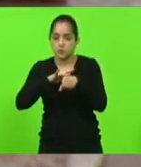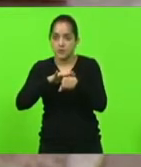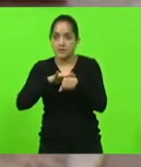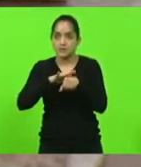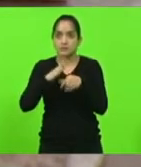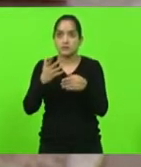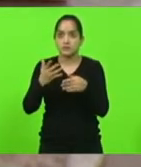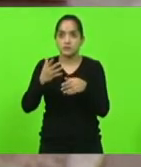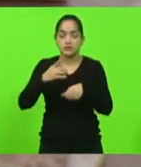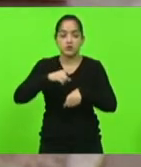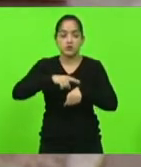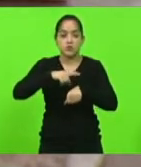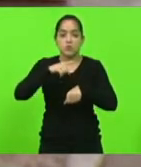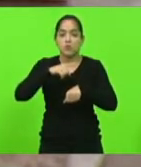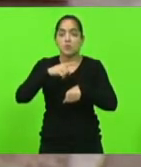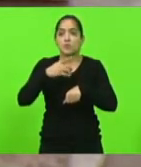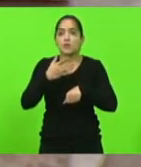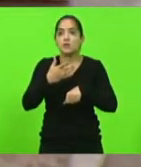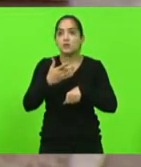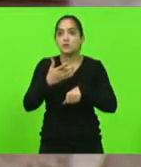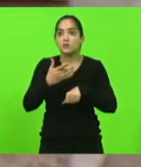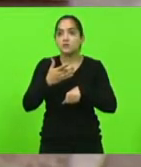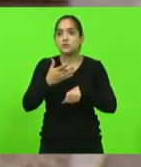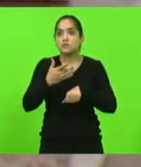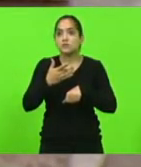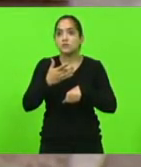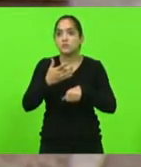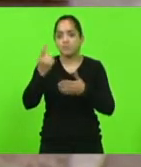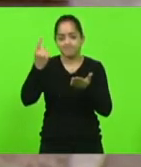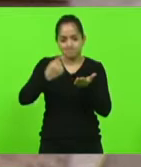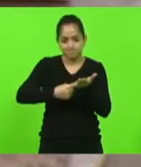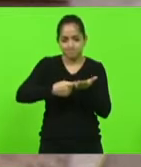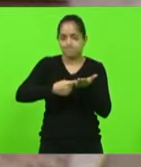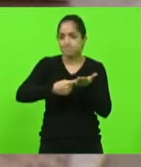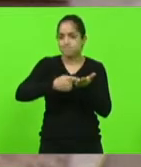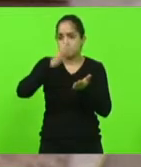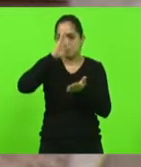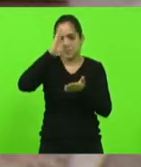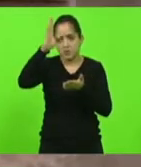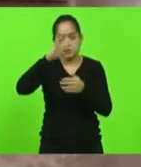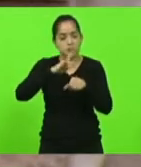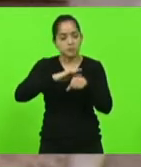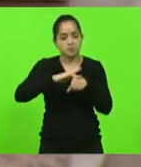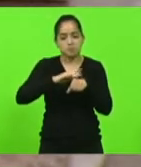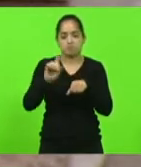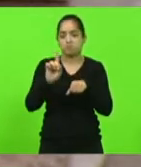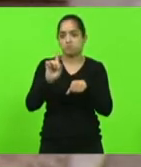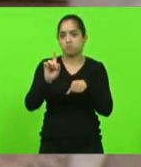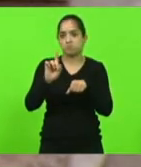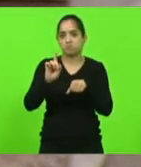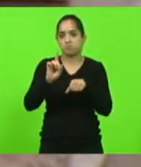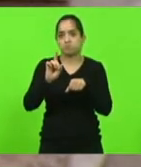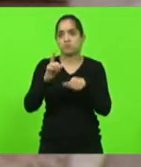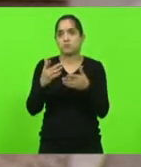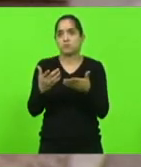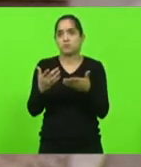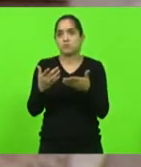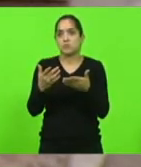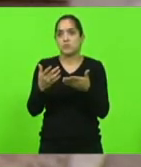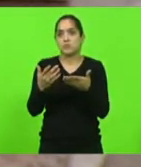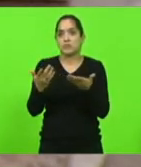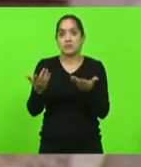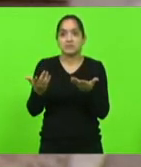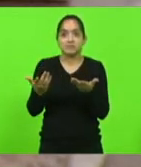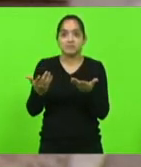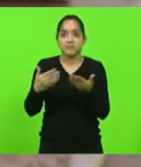um momento em que nós fizemos um pacto de não priorizar doenças dentro de doenças senão é